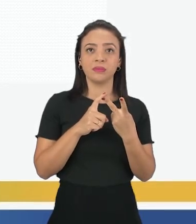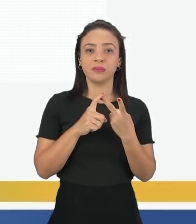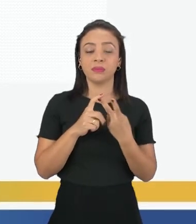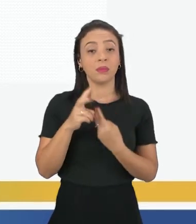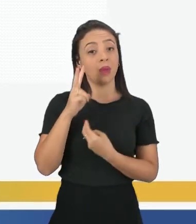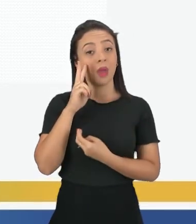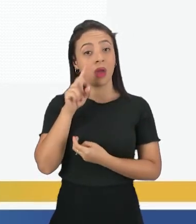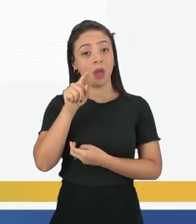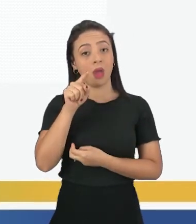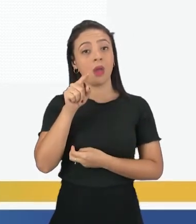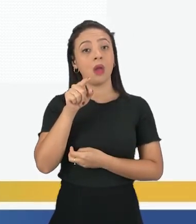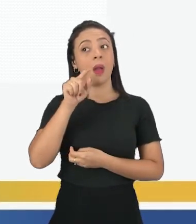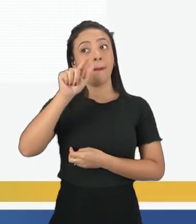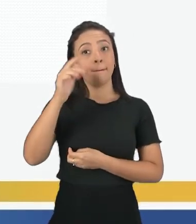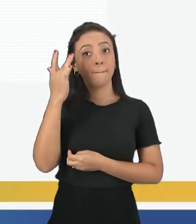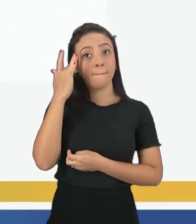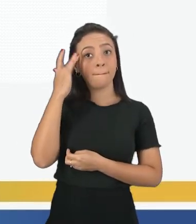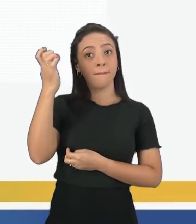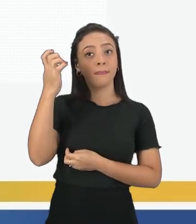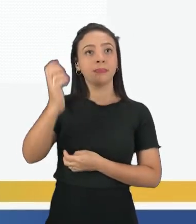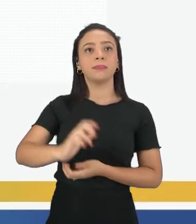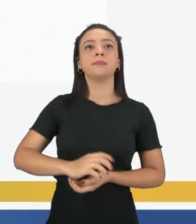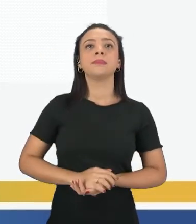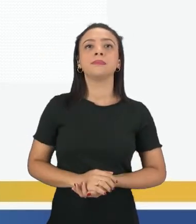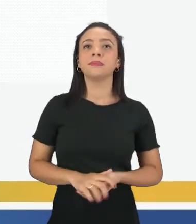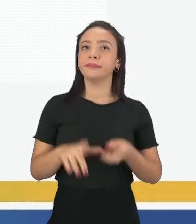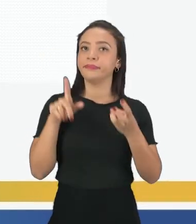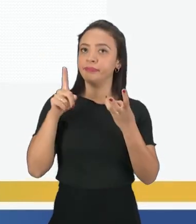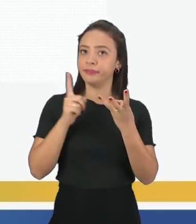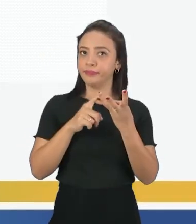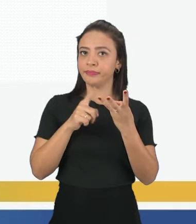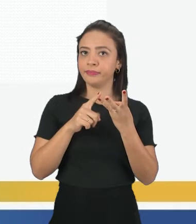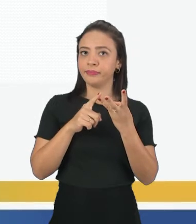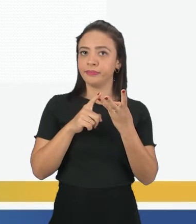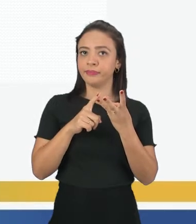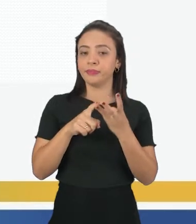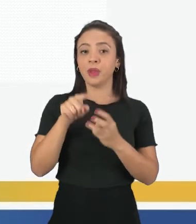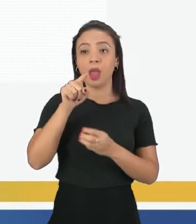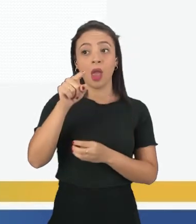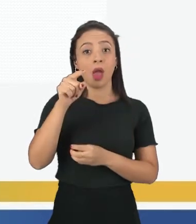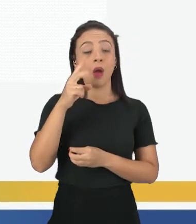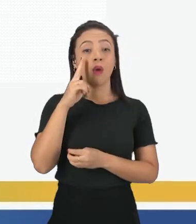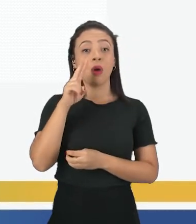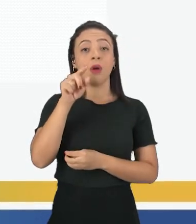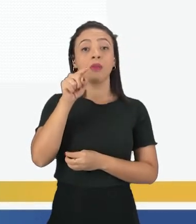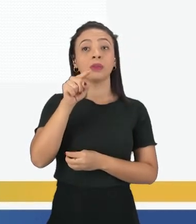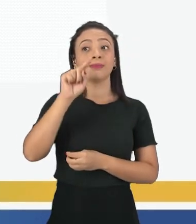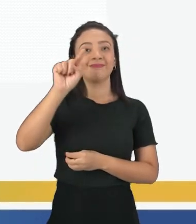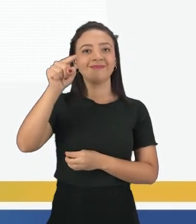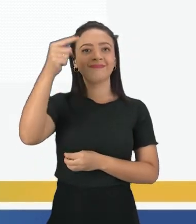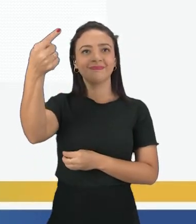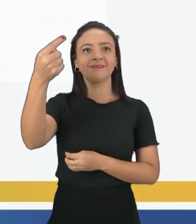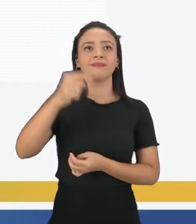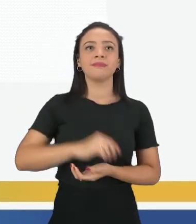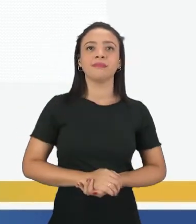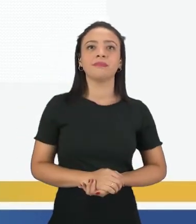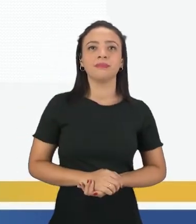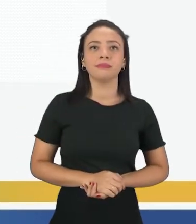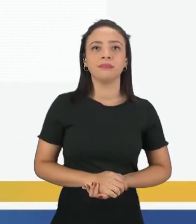Vejo você amanhã. See you later. Vejo você mais tarde. See ya.